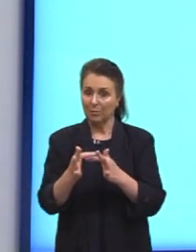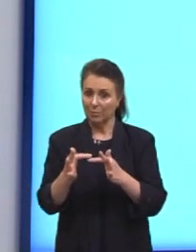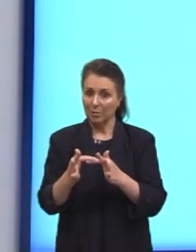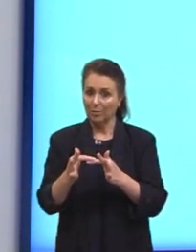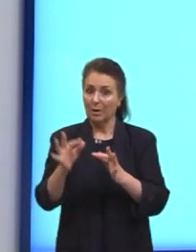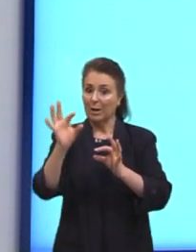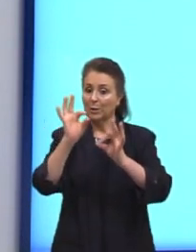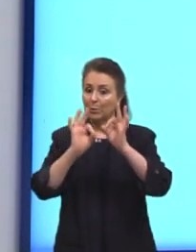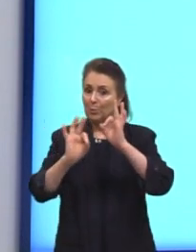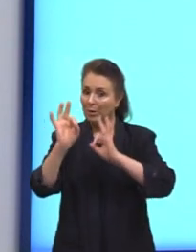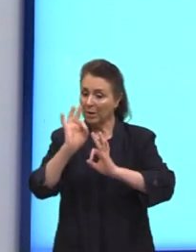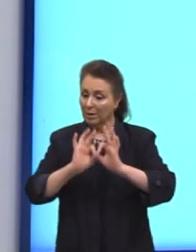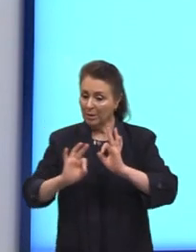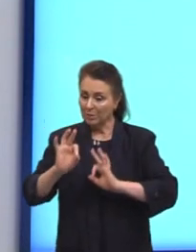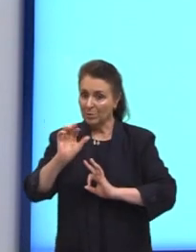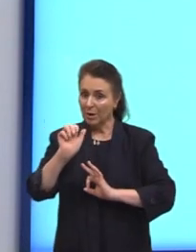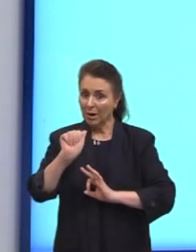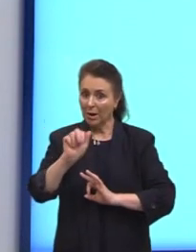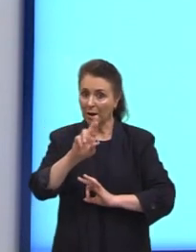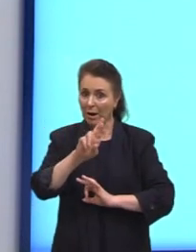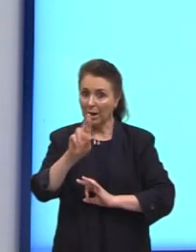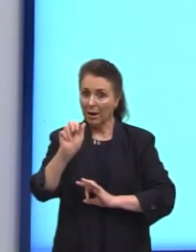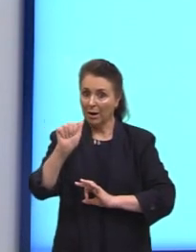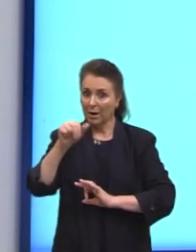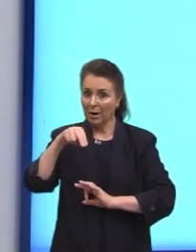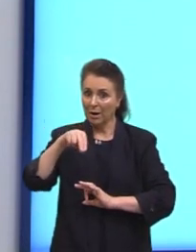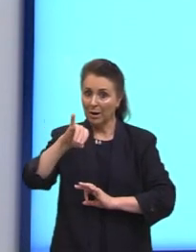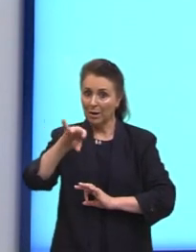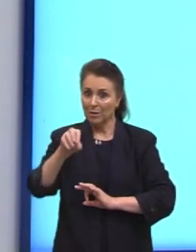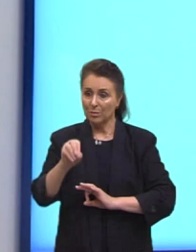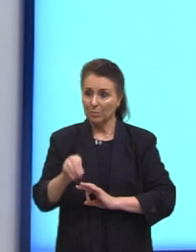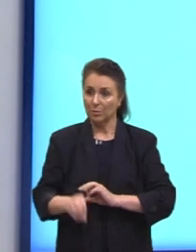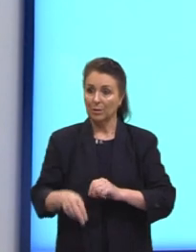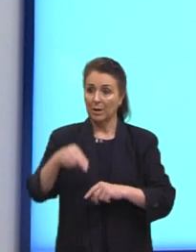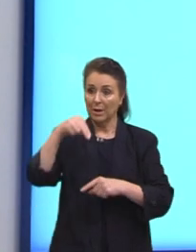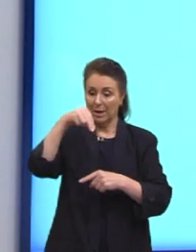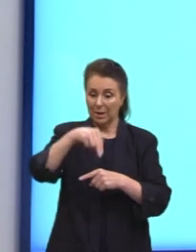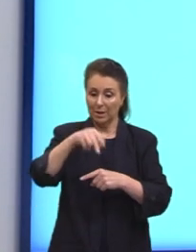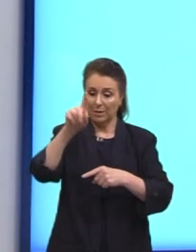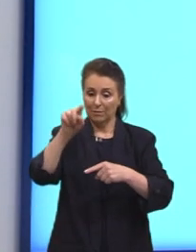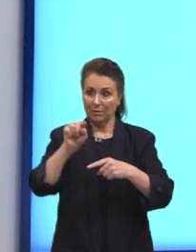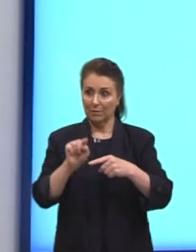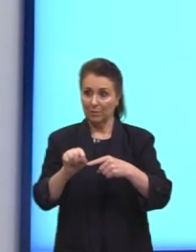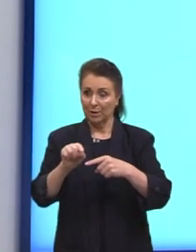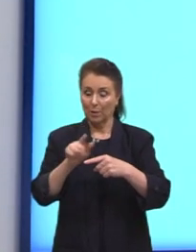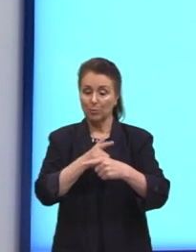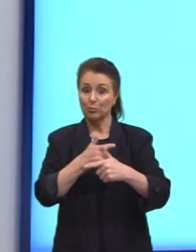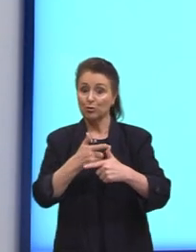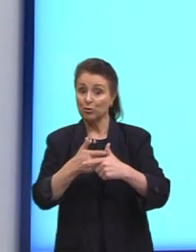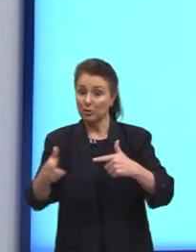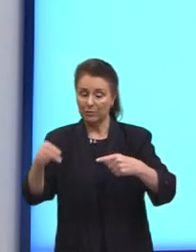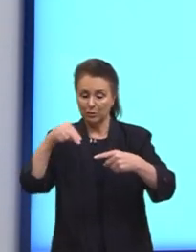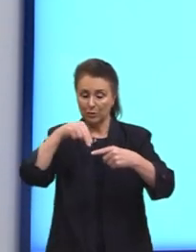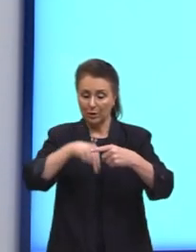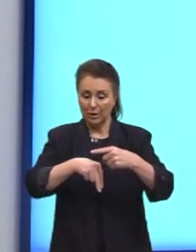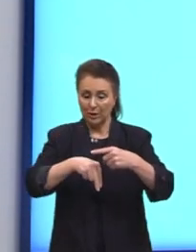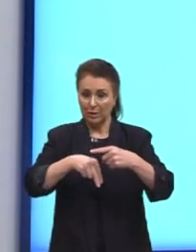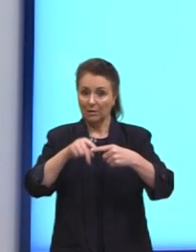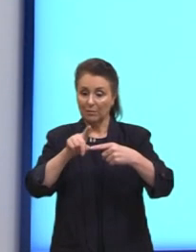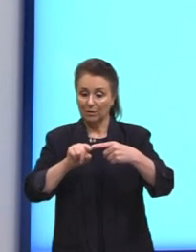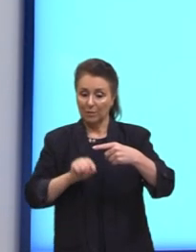arranjo. N fatorial dividido pelo fatorial de N menos P.